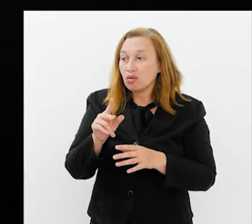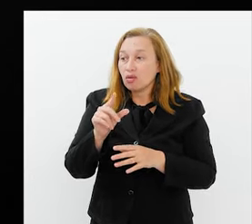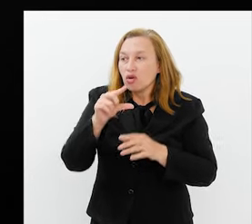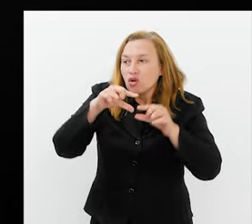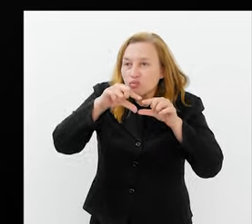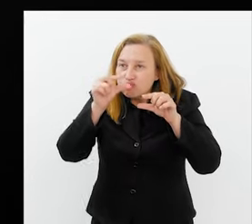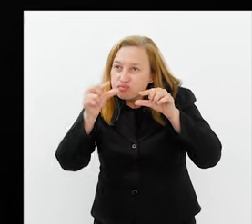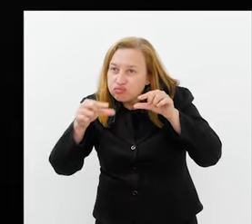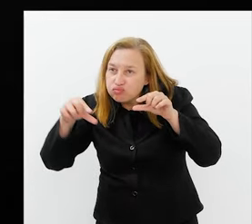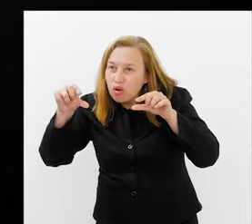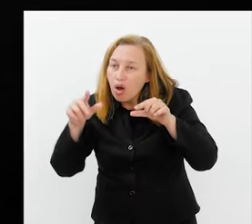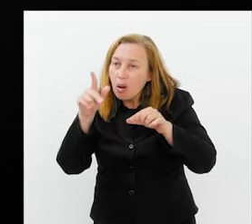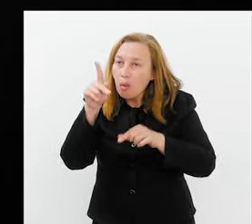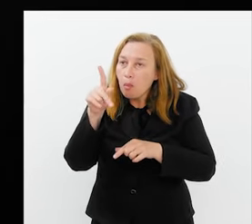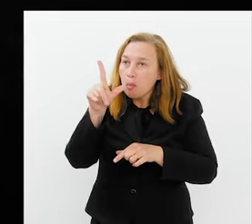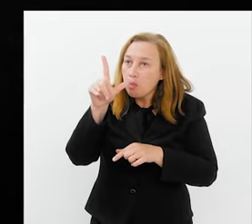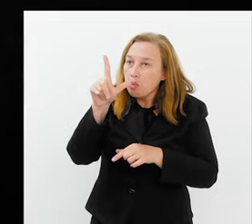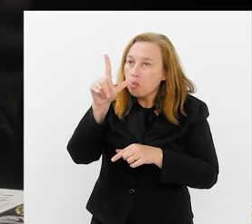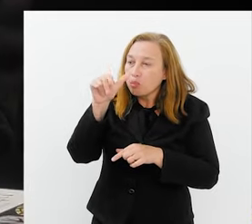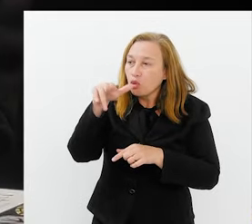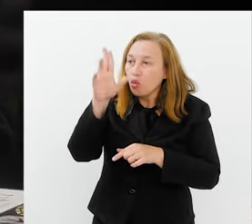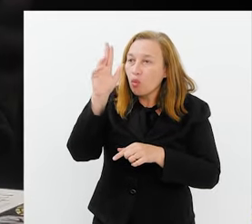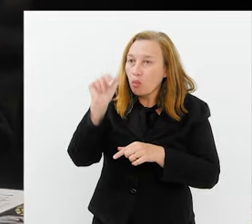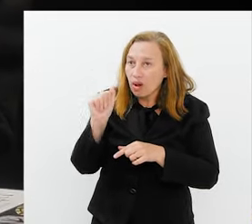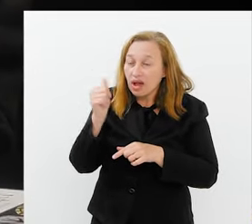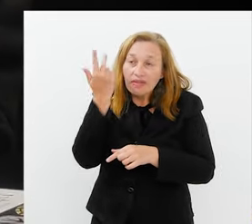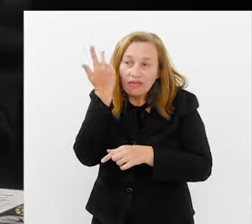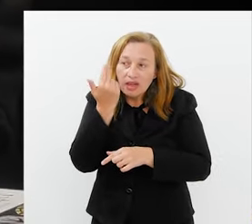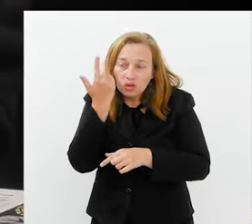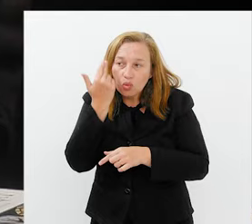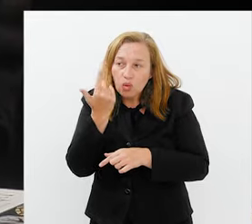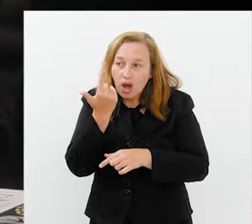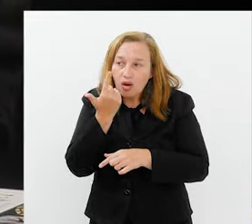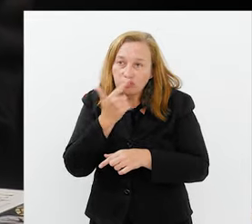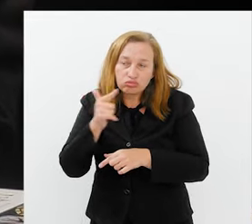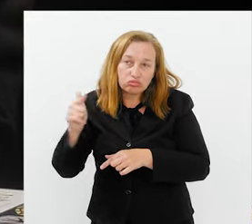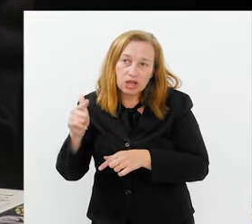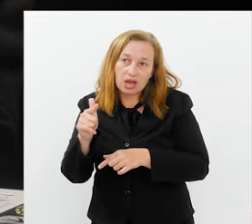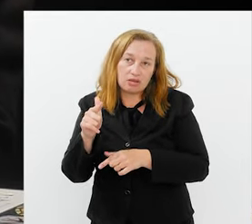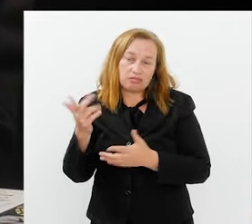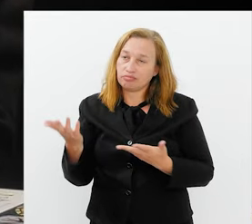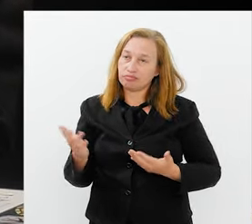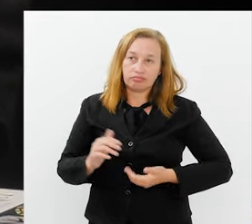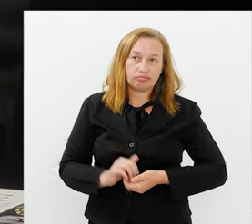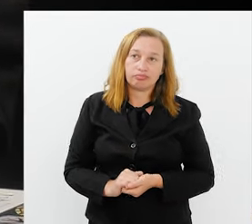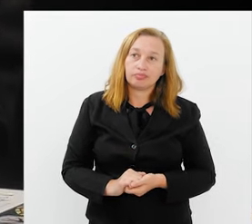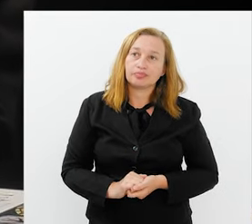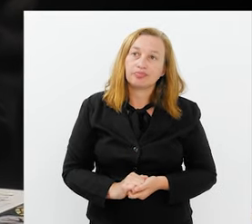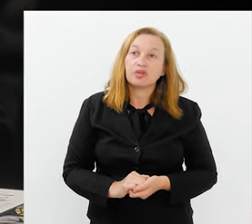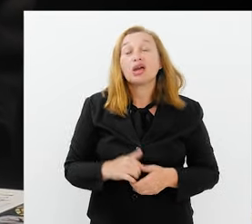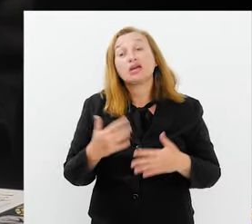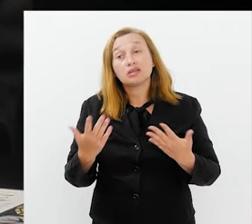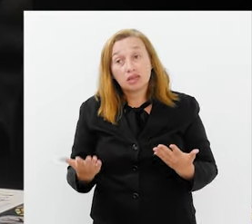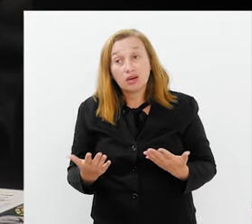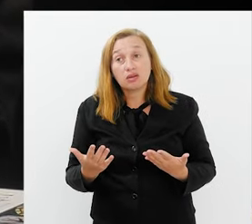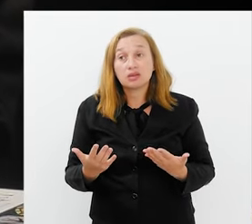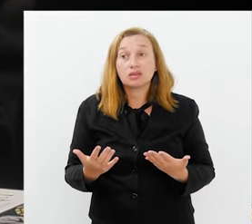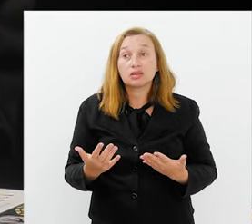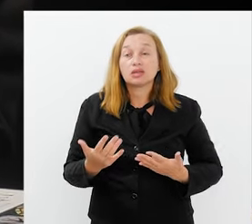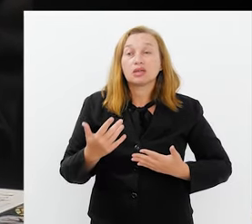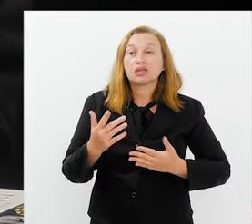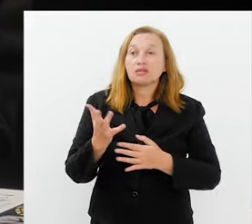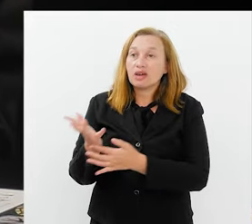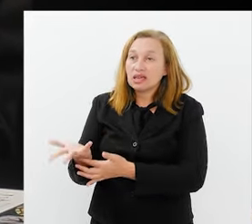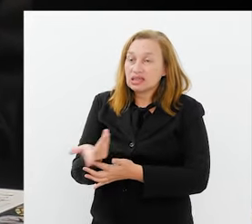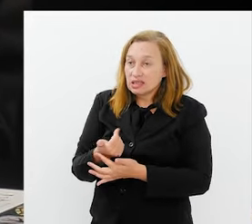Somente os grandes destaques ainda usam as penas naturais. os casais de média sala, porta-bandeira, embora já tenham a vertente aí indo